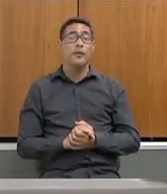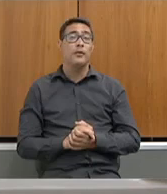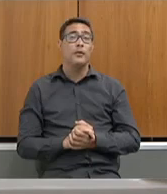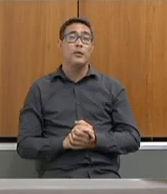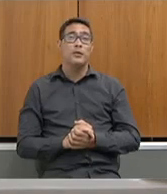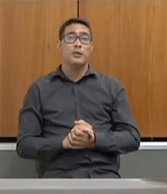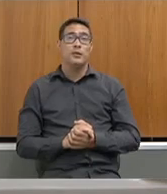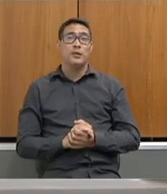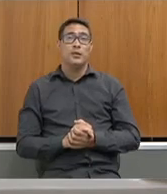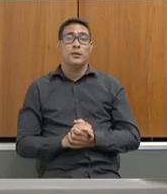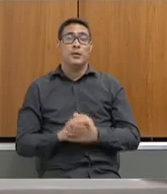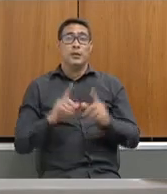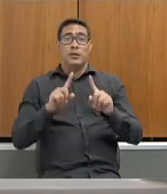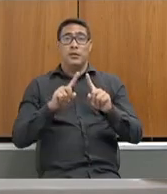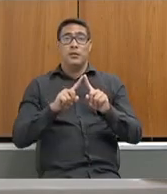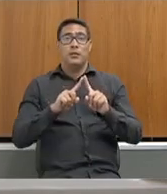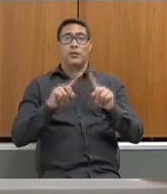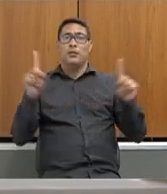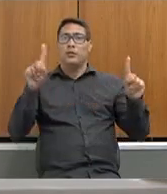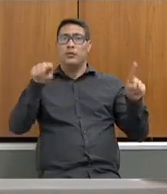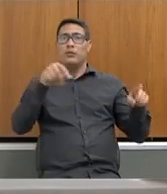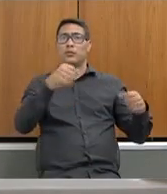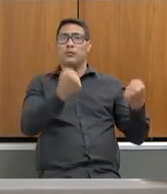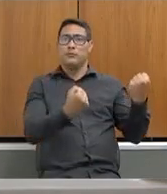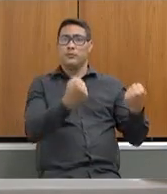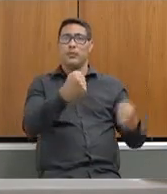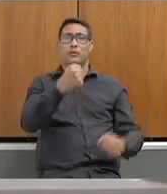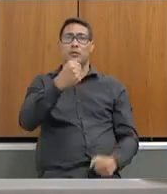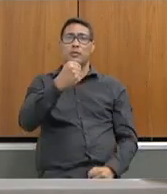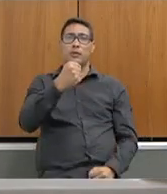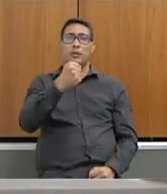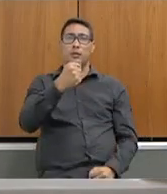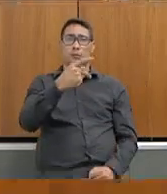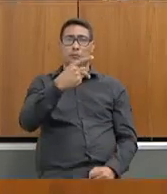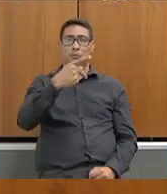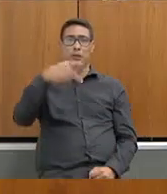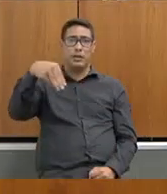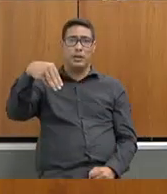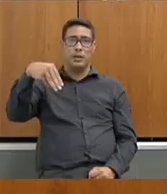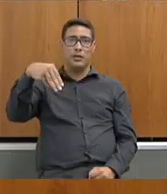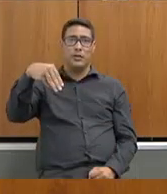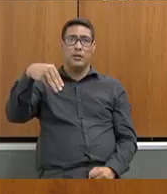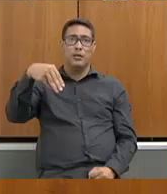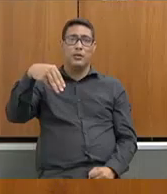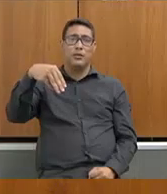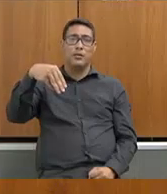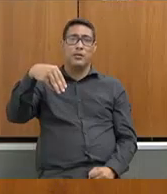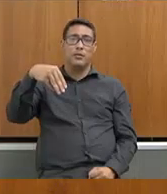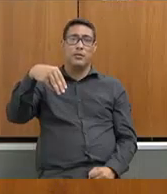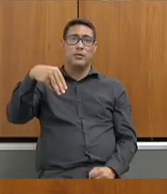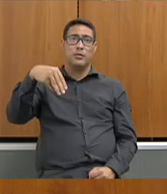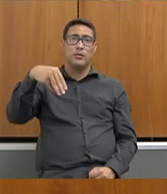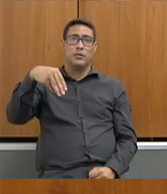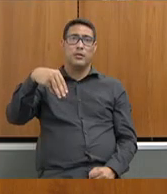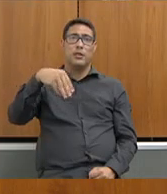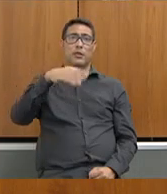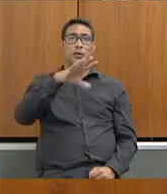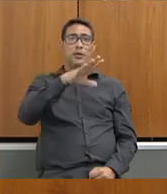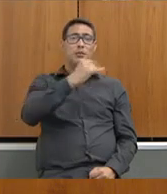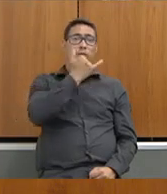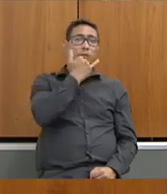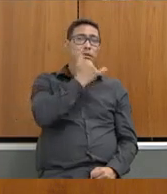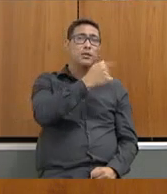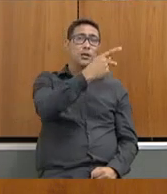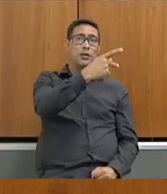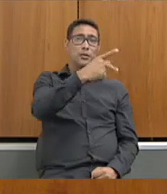Sobre o ponto dos cargos da PM que a senhora trouxe, é... Como é que a senhora falou? É o PL3. A PL. A PL.